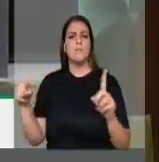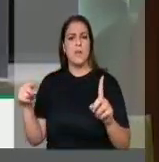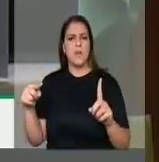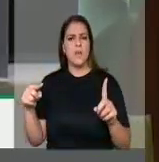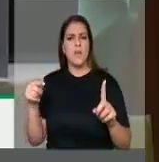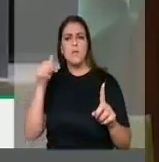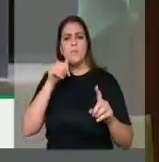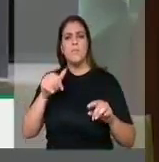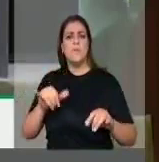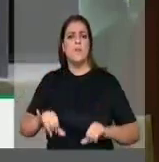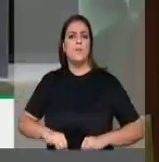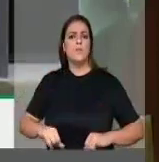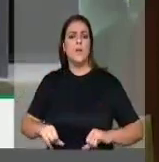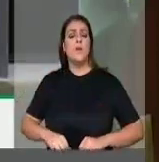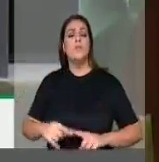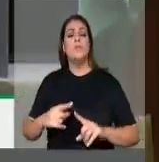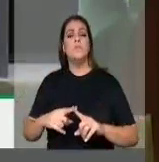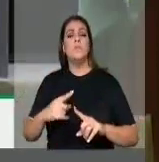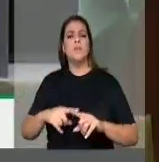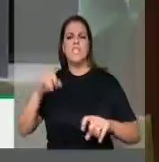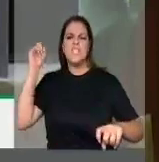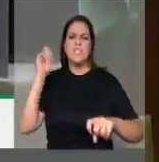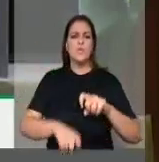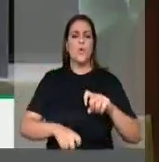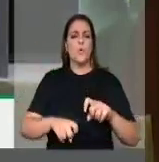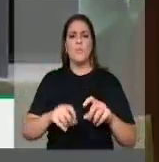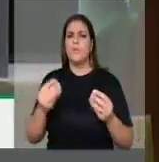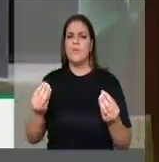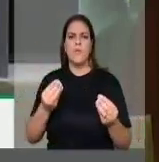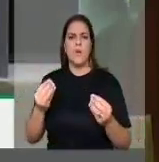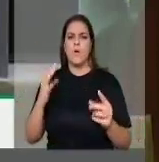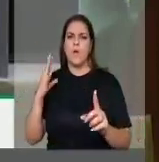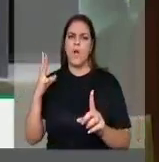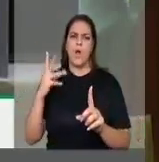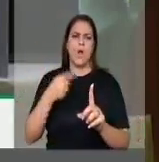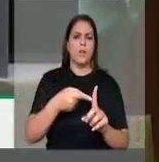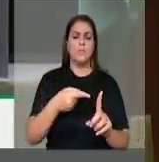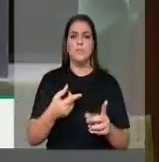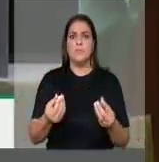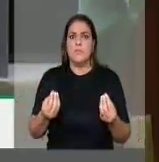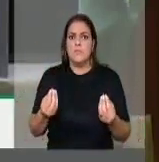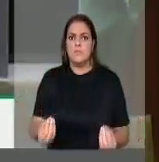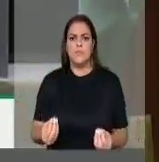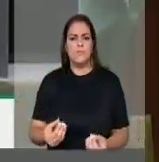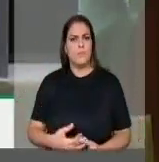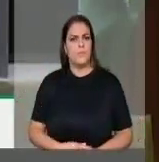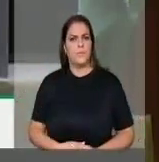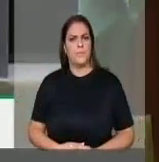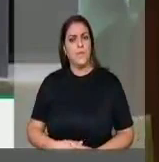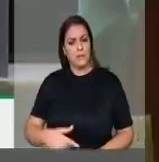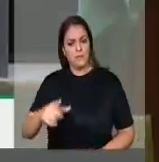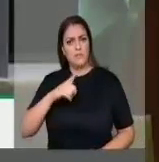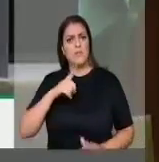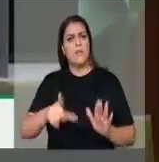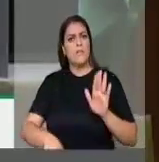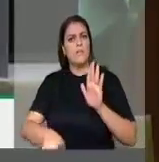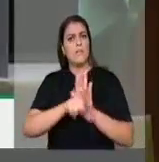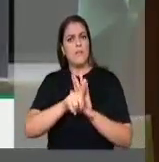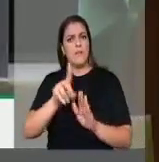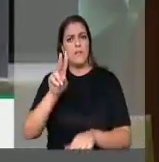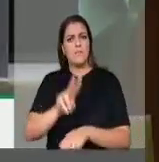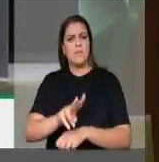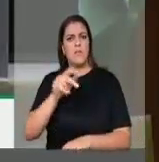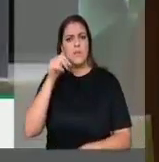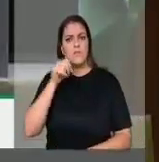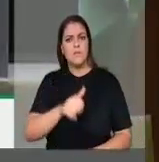estupro coletivo. Gente, é inadmissível que mesmo com lei do feminicídio e que